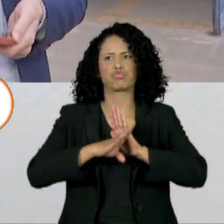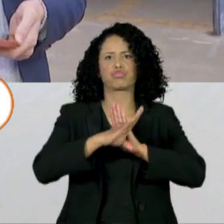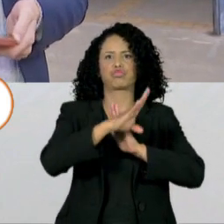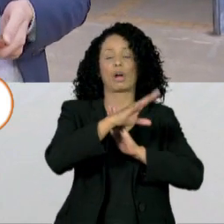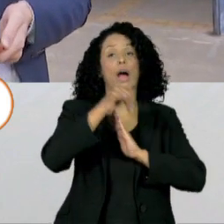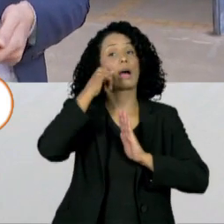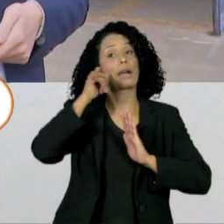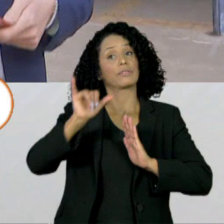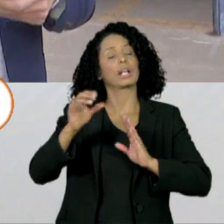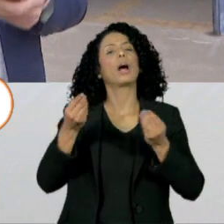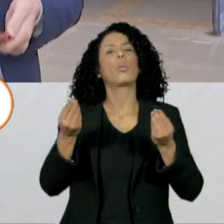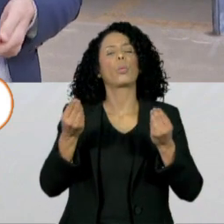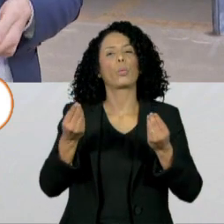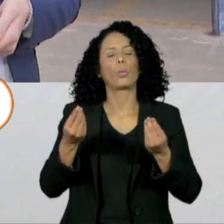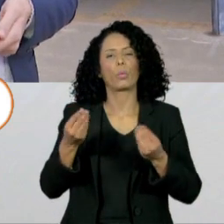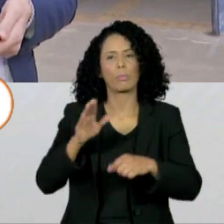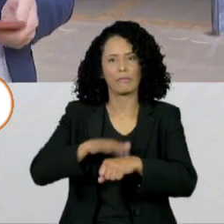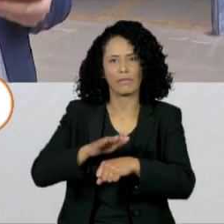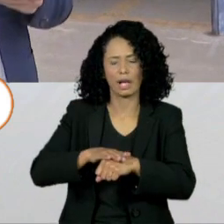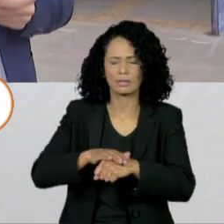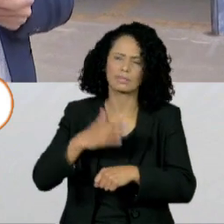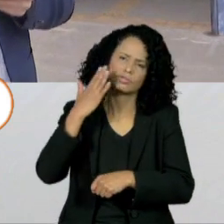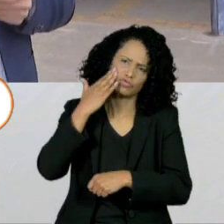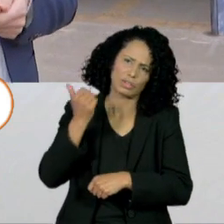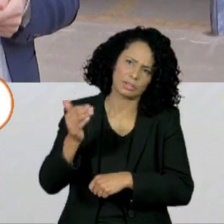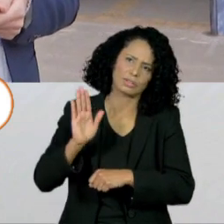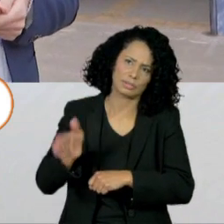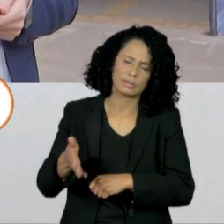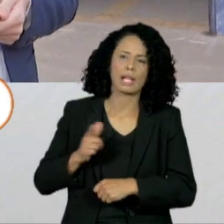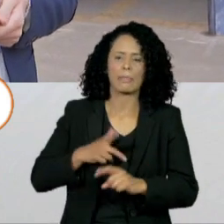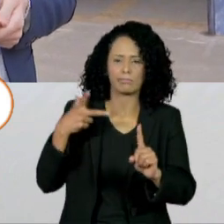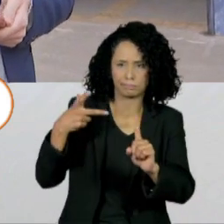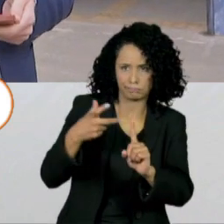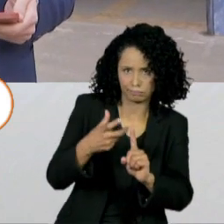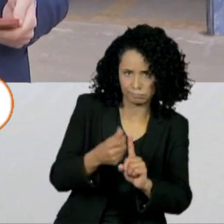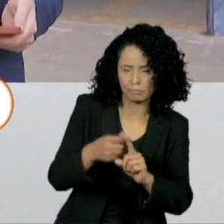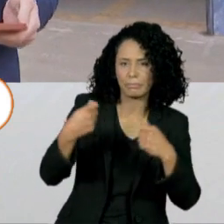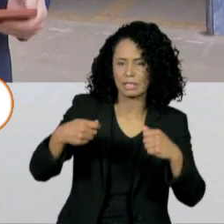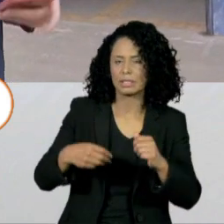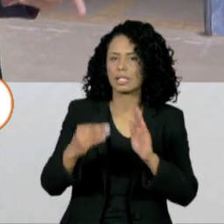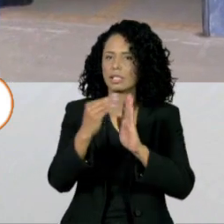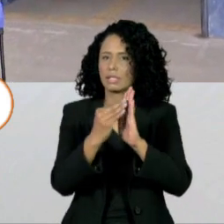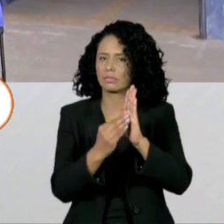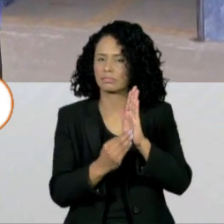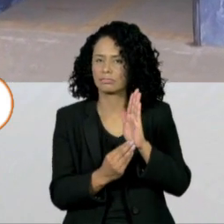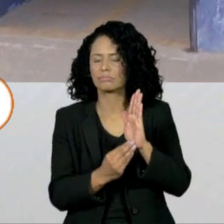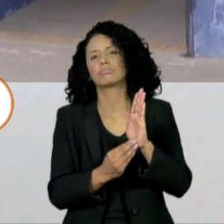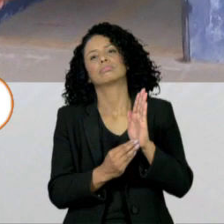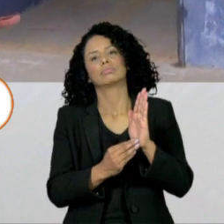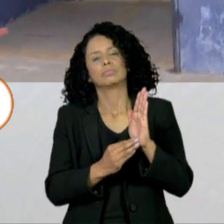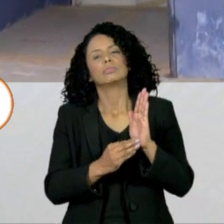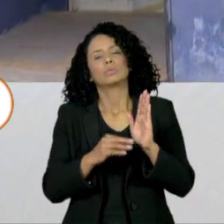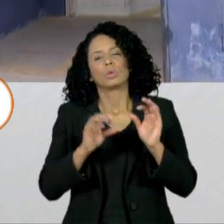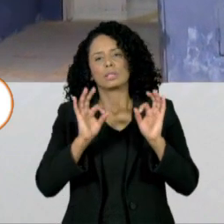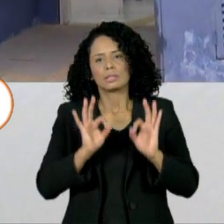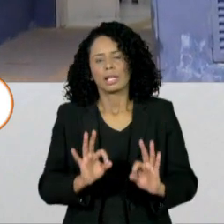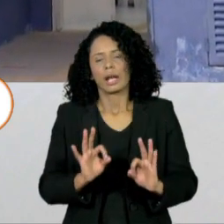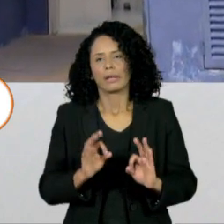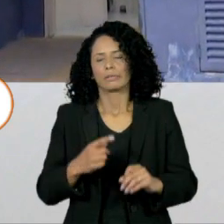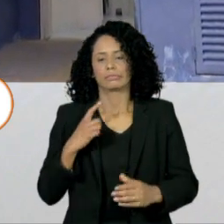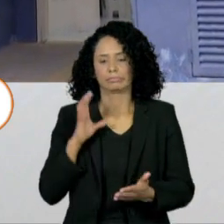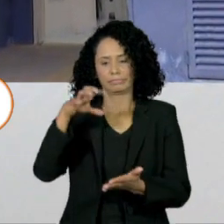a gente já sabe a receita, né, Edu? Tem que se vacinar e manter o esquema vacinal em dia. Nós estamos aqui em frente ao BS da Vila